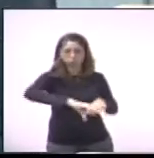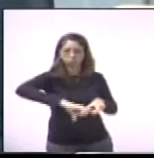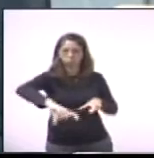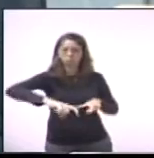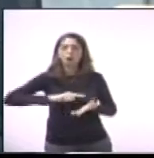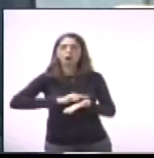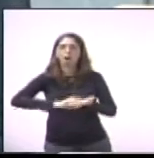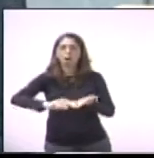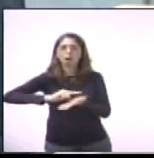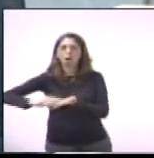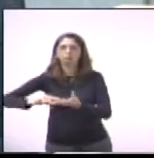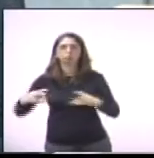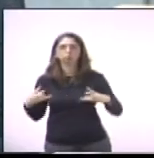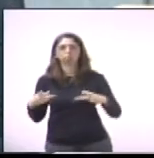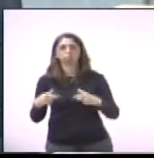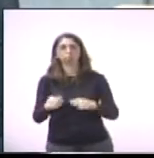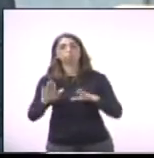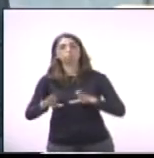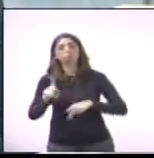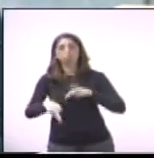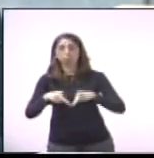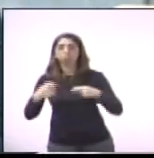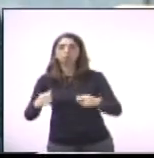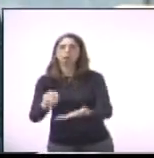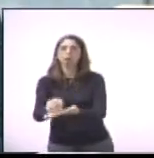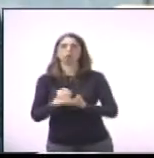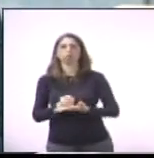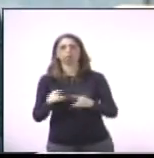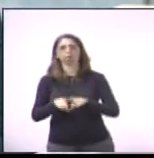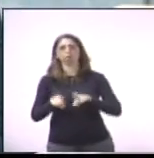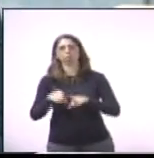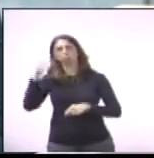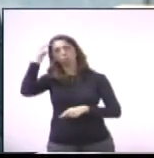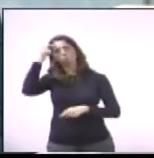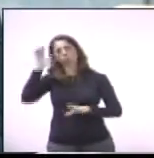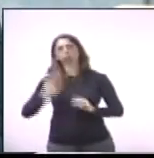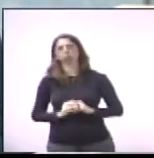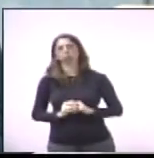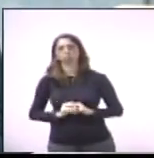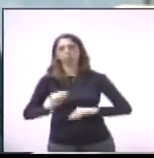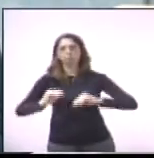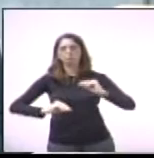limpos, estar preservando o meio ambiente, não só nessa questão.